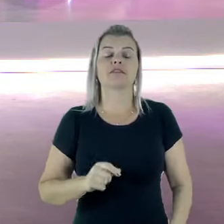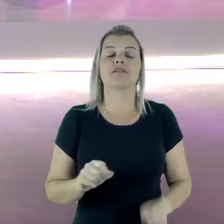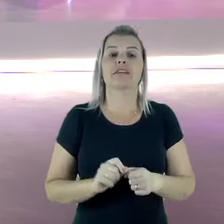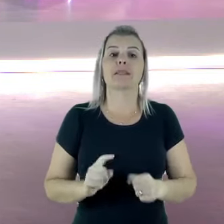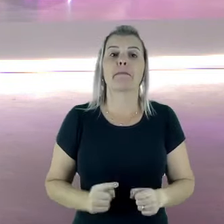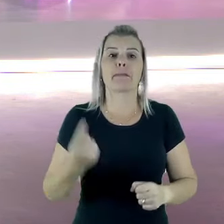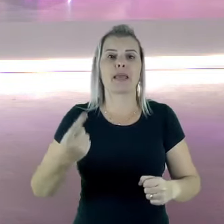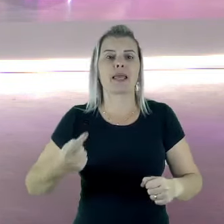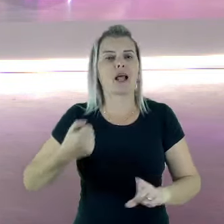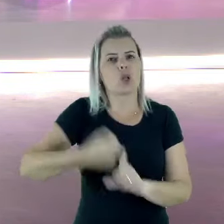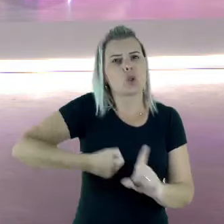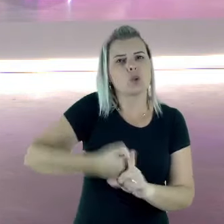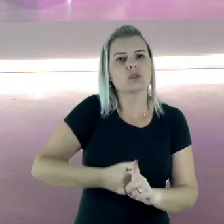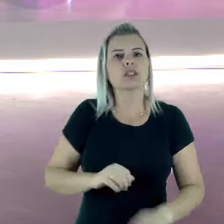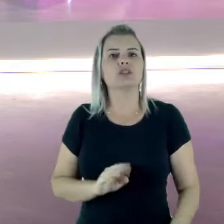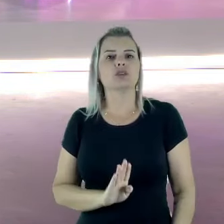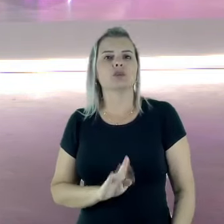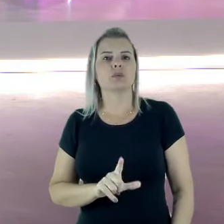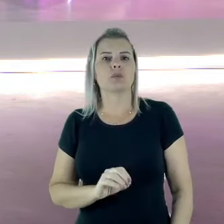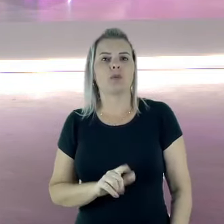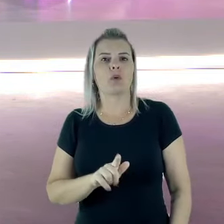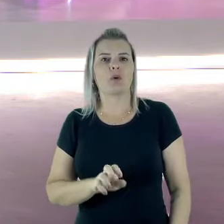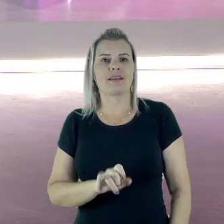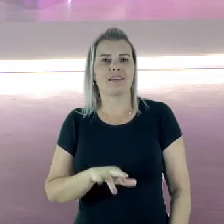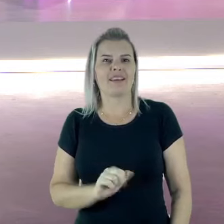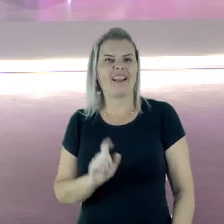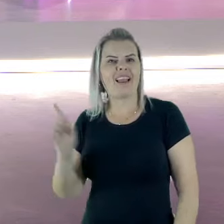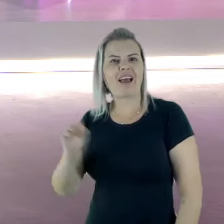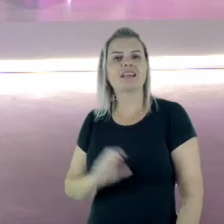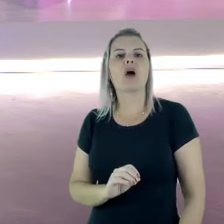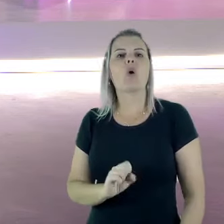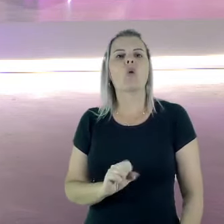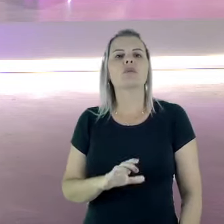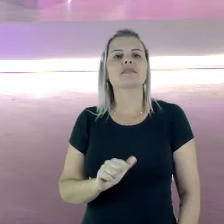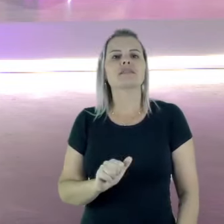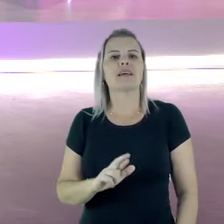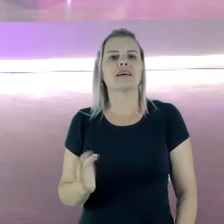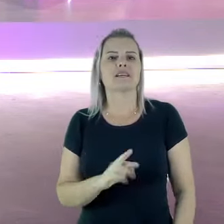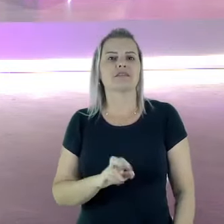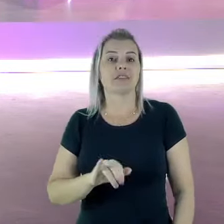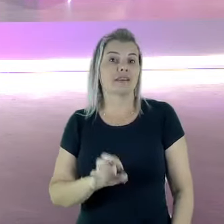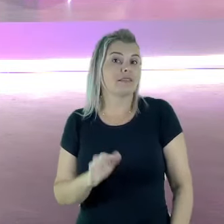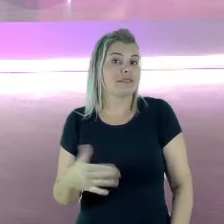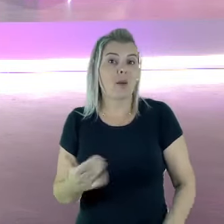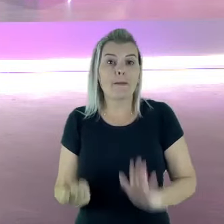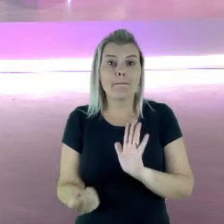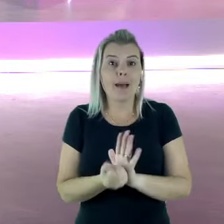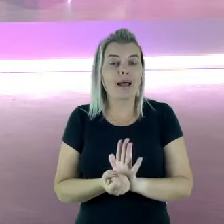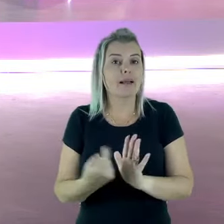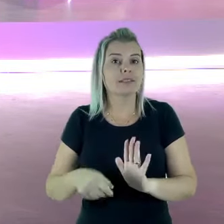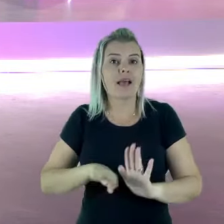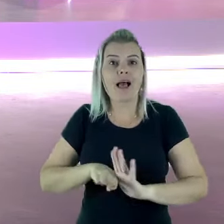batalha dos looks, da nossa flagship do Oscar Freire. Então, a marca tem que se adaptar ao momento, e isso vai